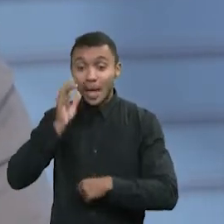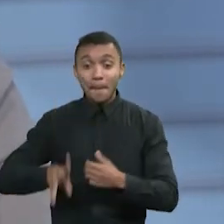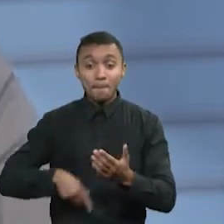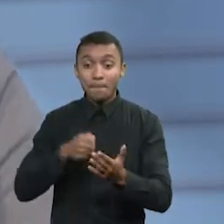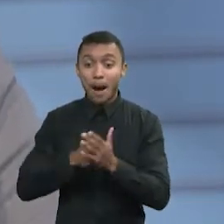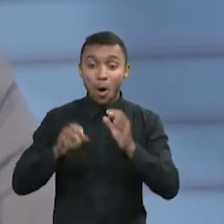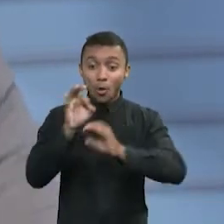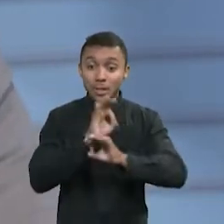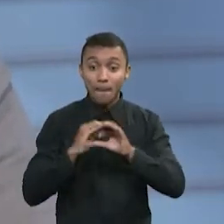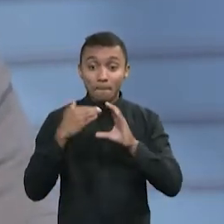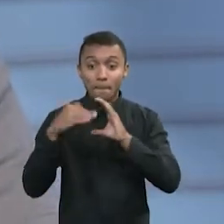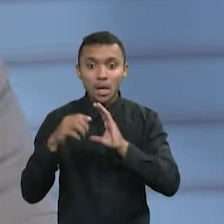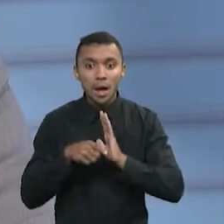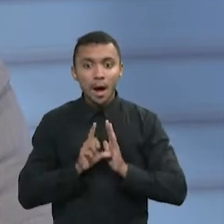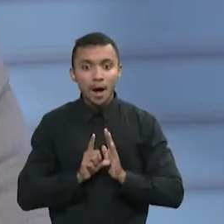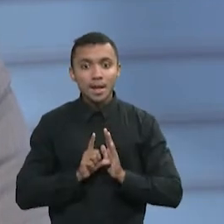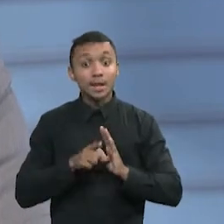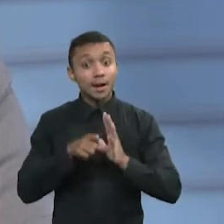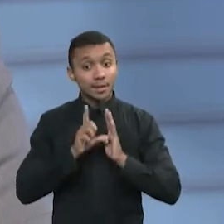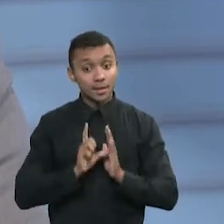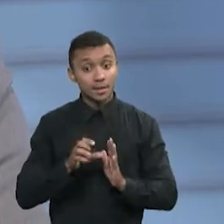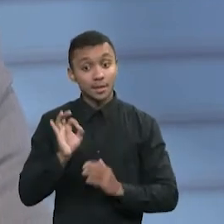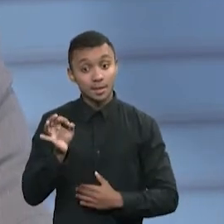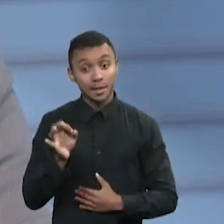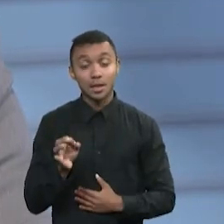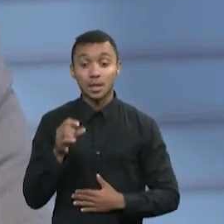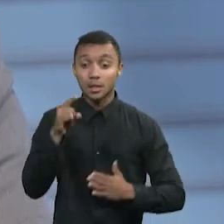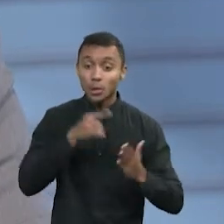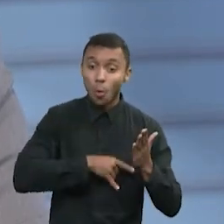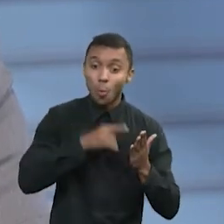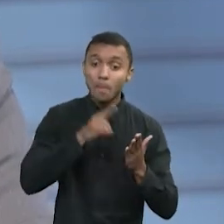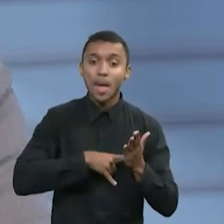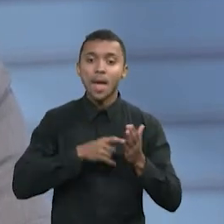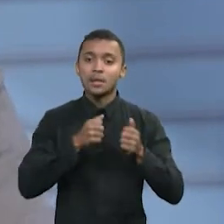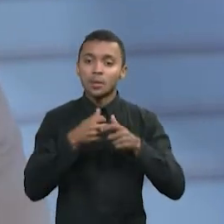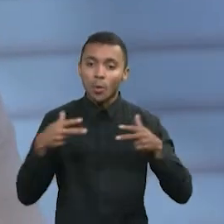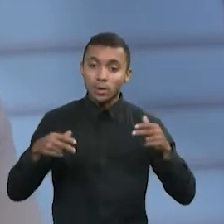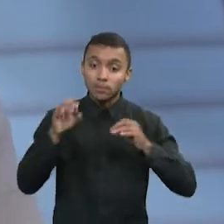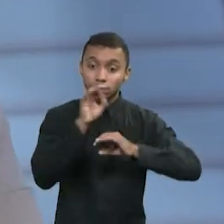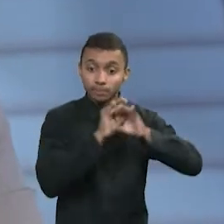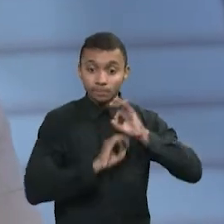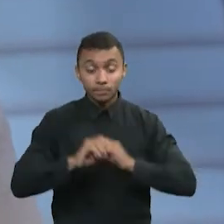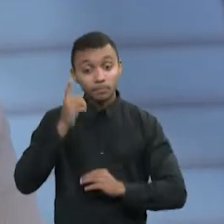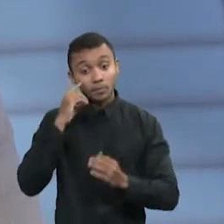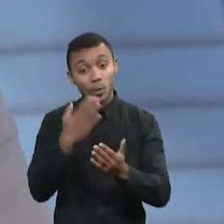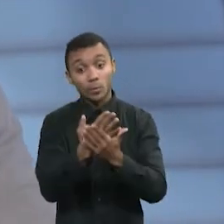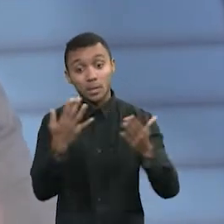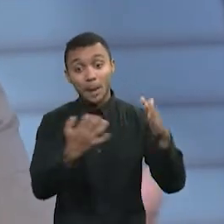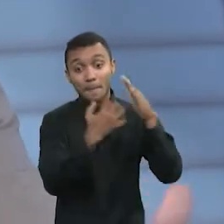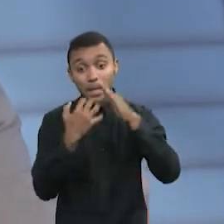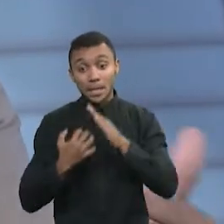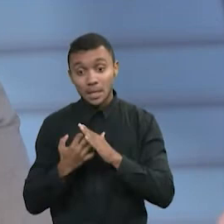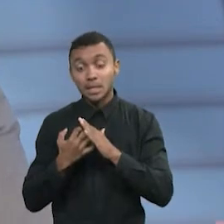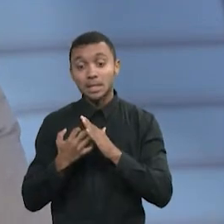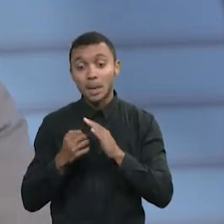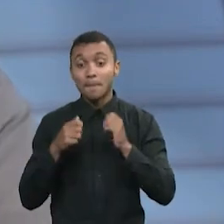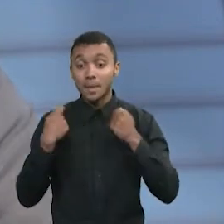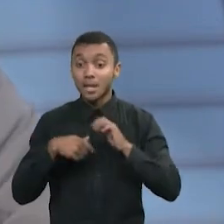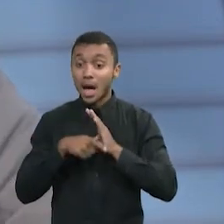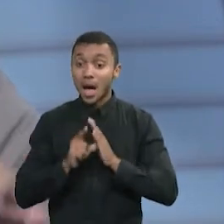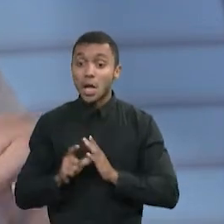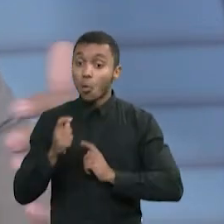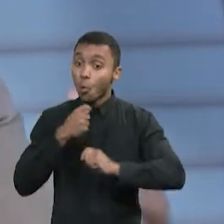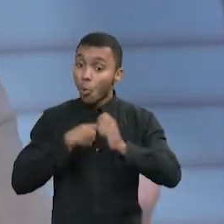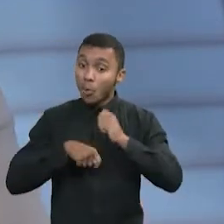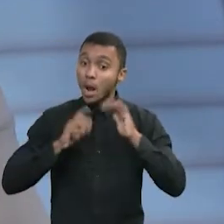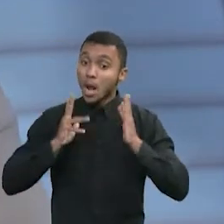juntar seus documentos, juntar seus dados. Lembrando que para as empresas é importante também estar com a sua contabilidade ok, sua